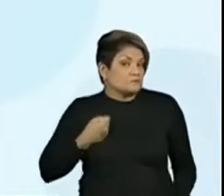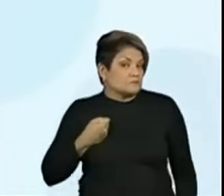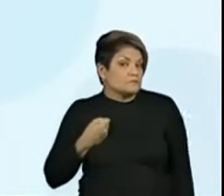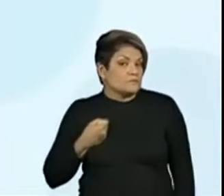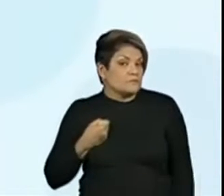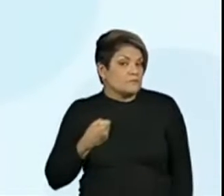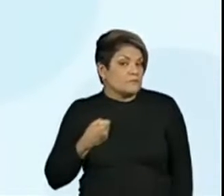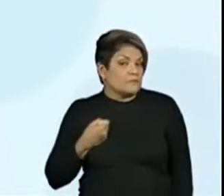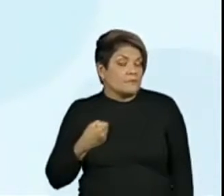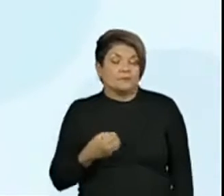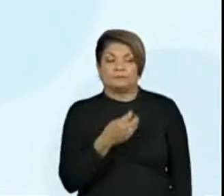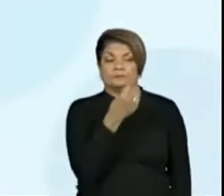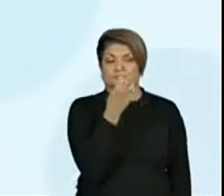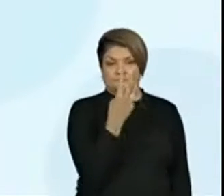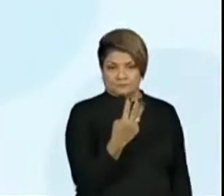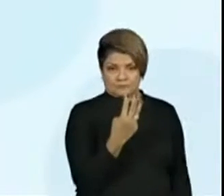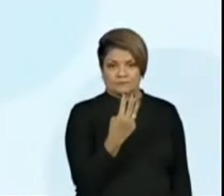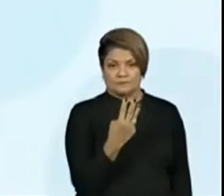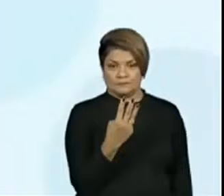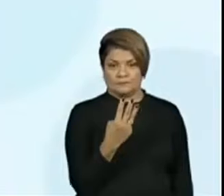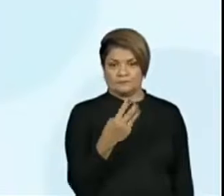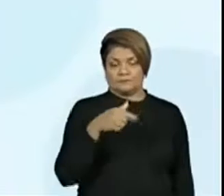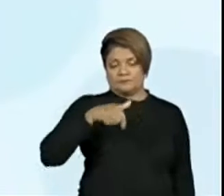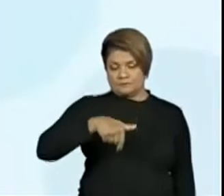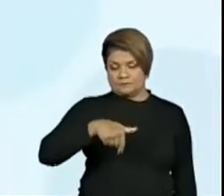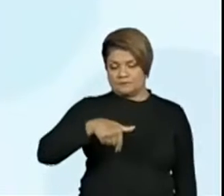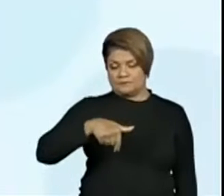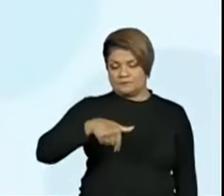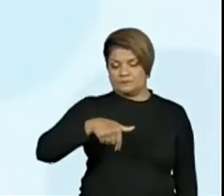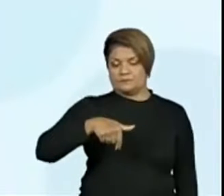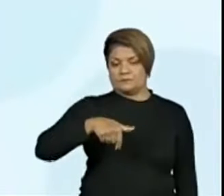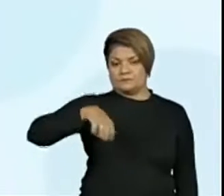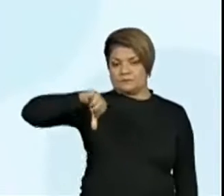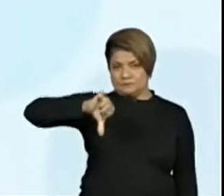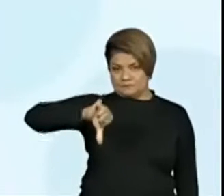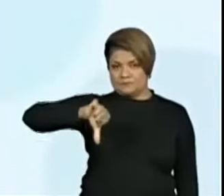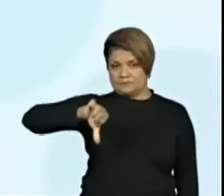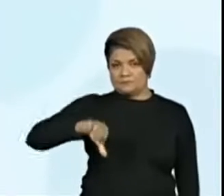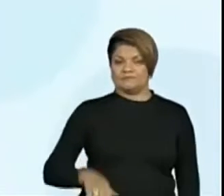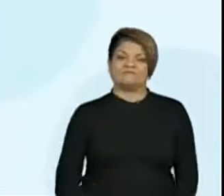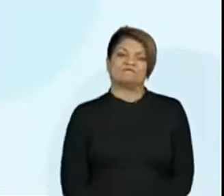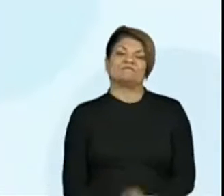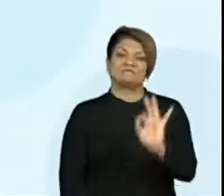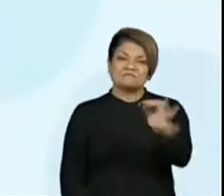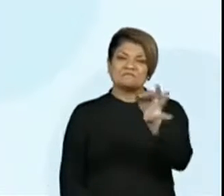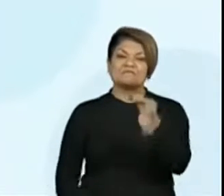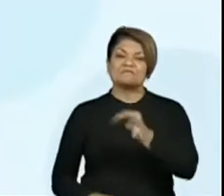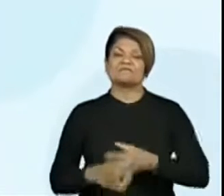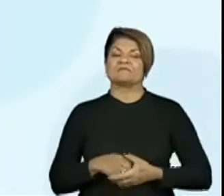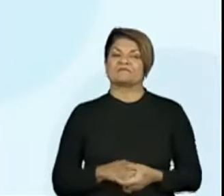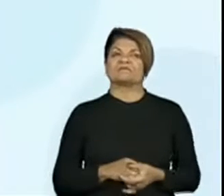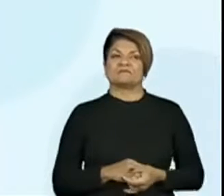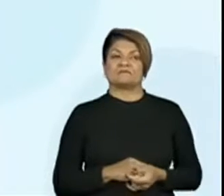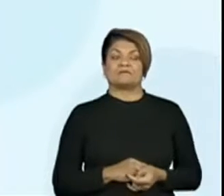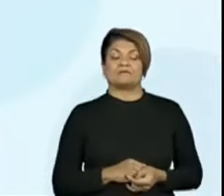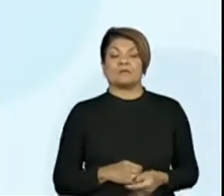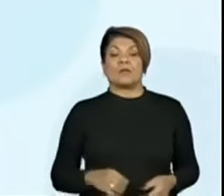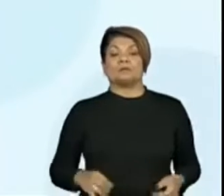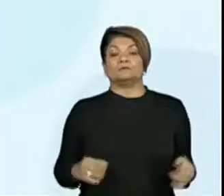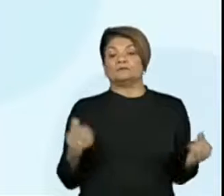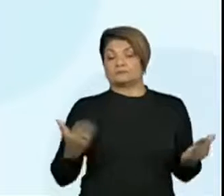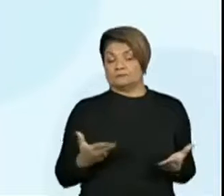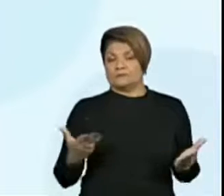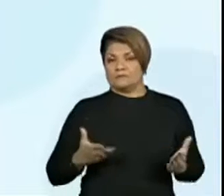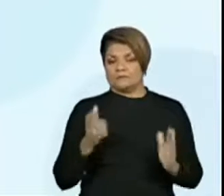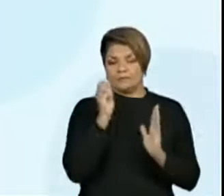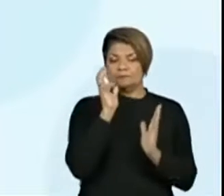379. 39, isso mesmo. E agora você vai